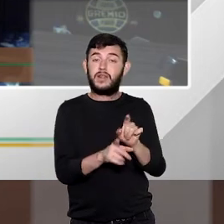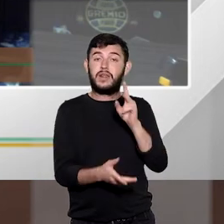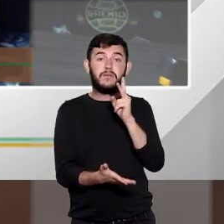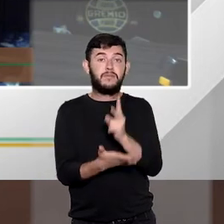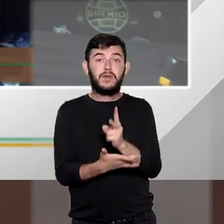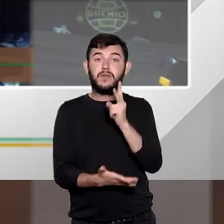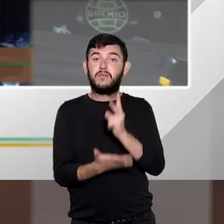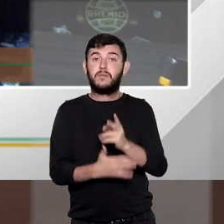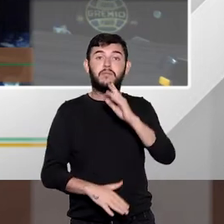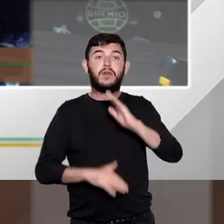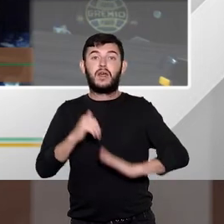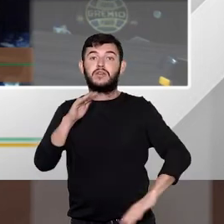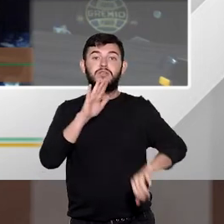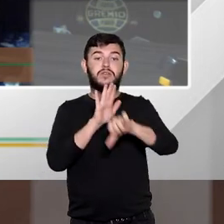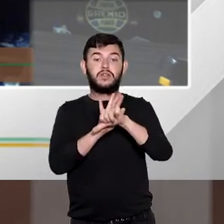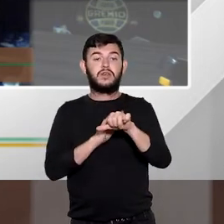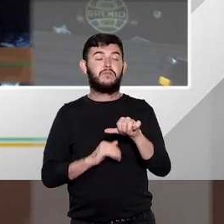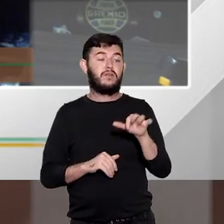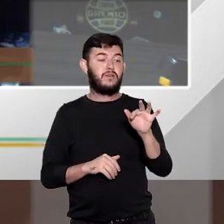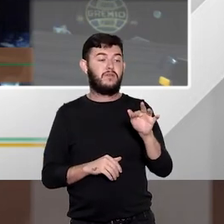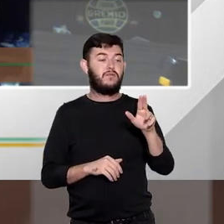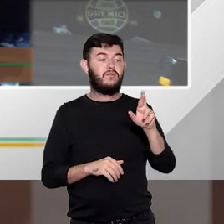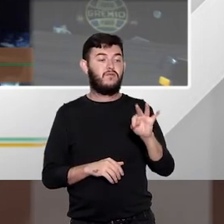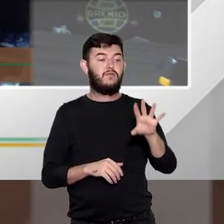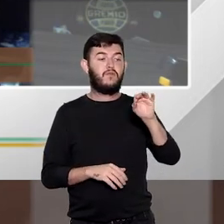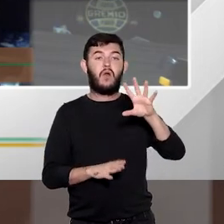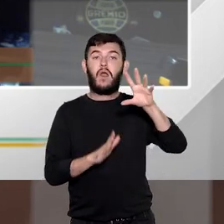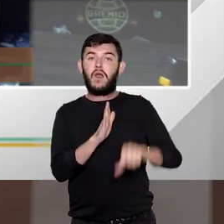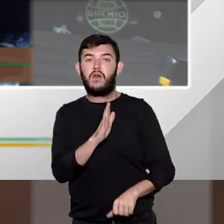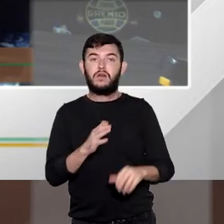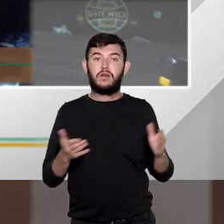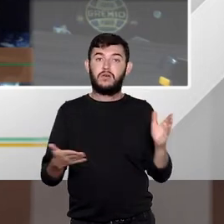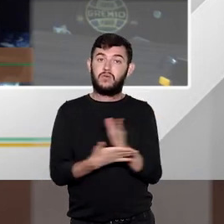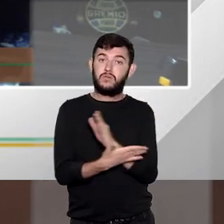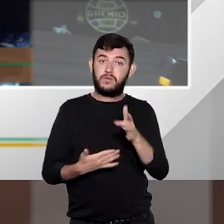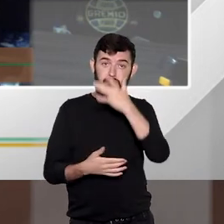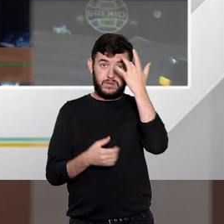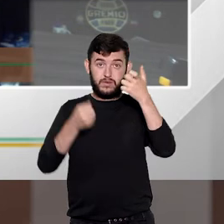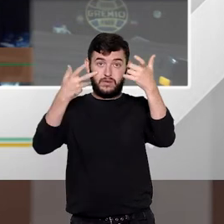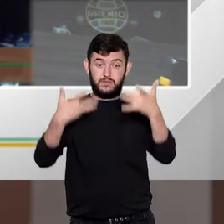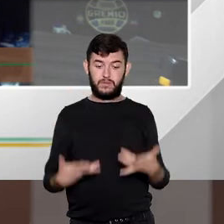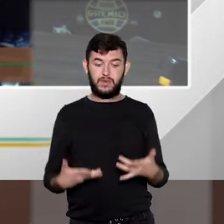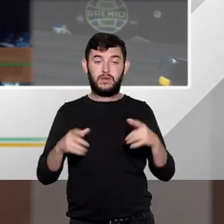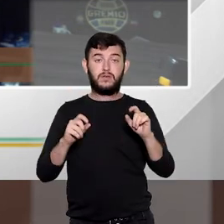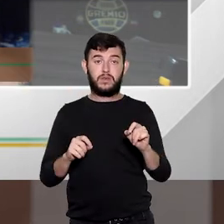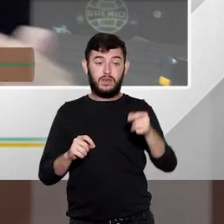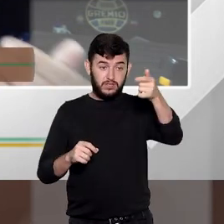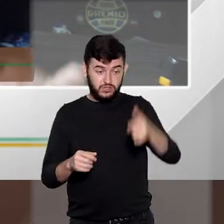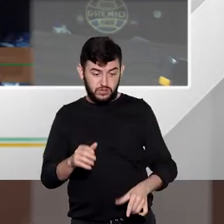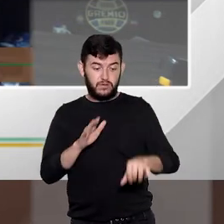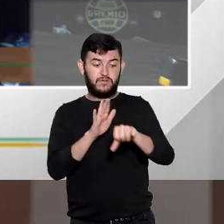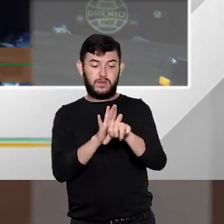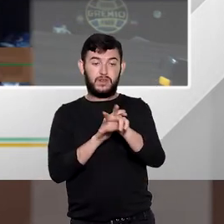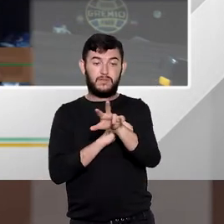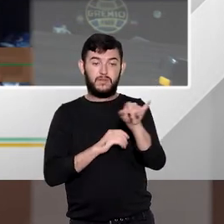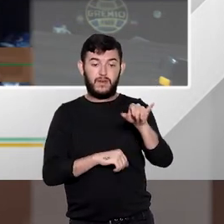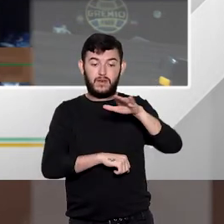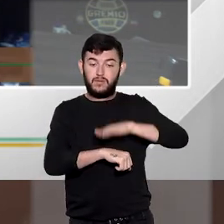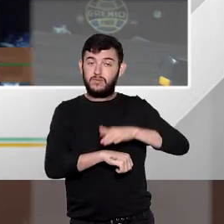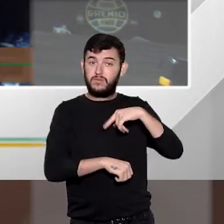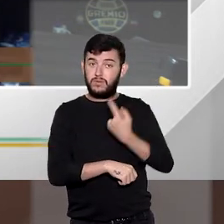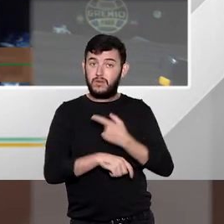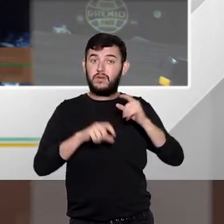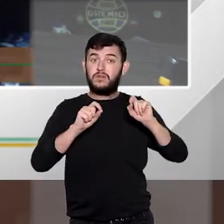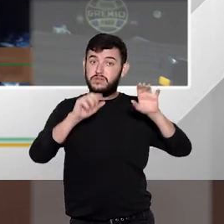crime de furto. Alguns falam também em reincidência específica quando nós tratamos de crimes